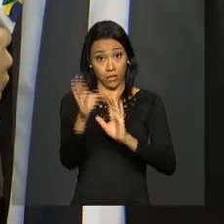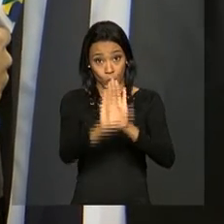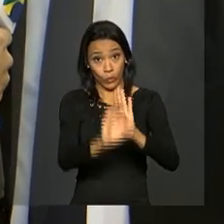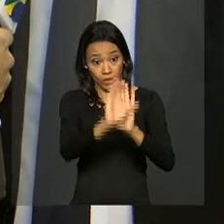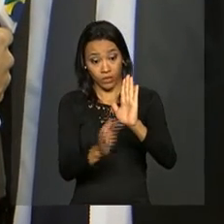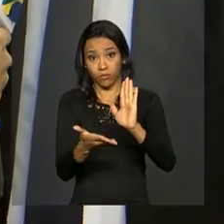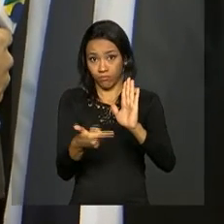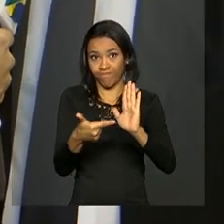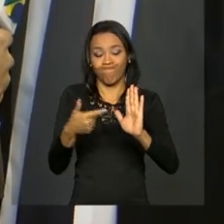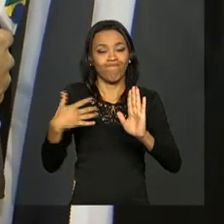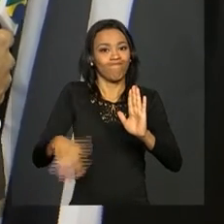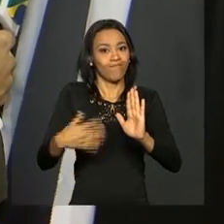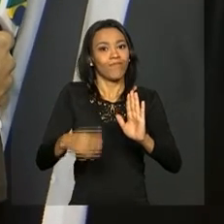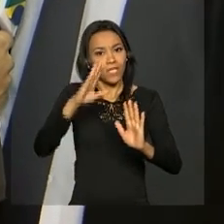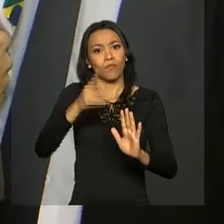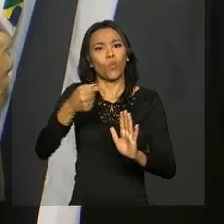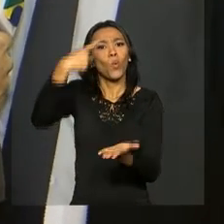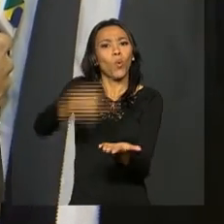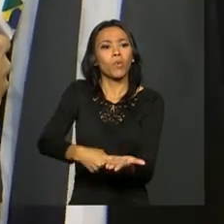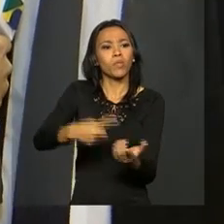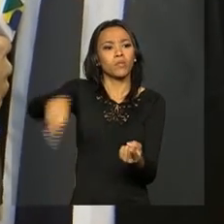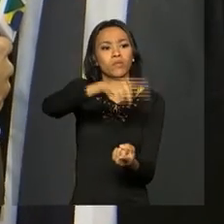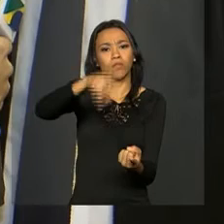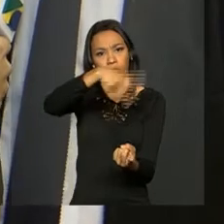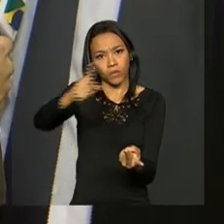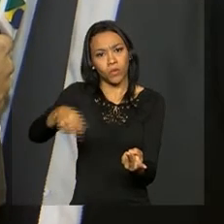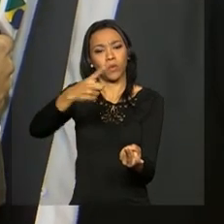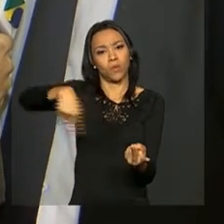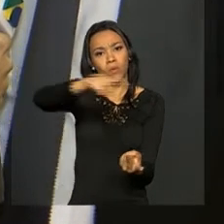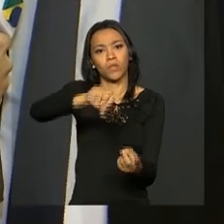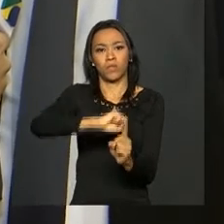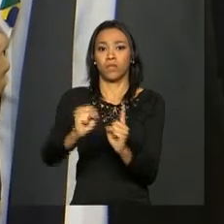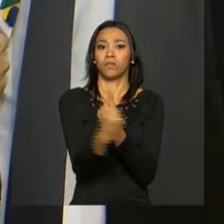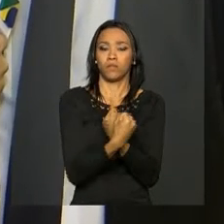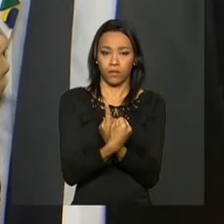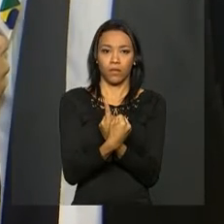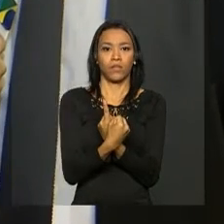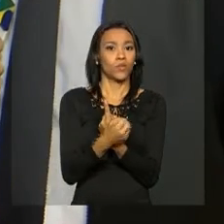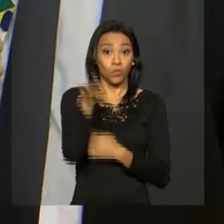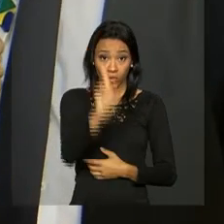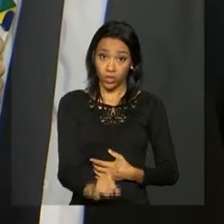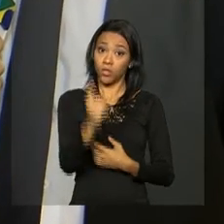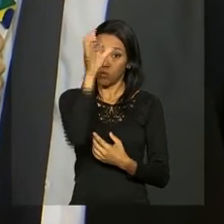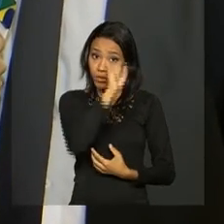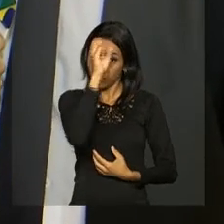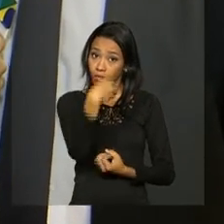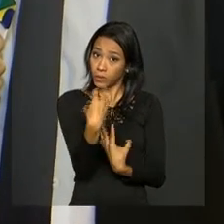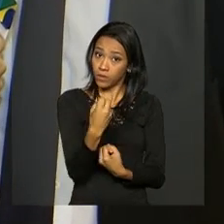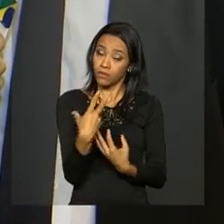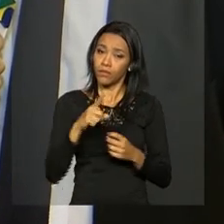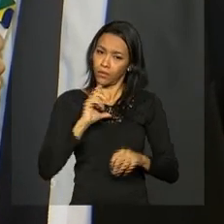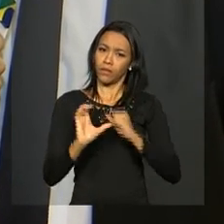um compromisso forte de todos os educadores, de toda a sociedade brasileira, com o direito à educação que deve ser